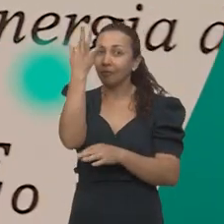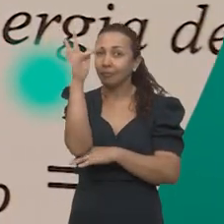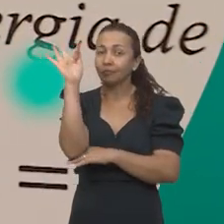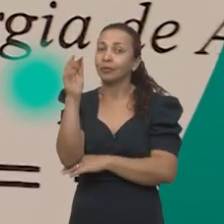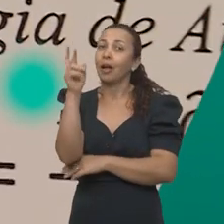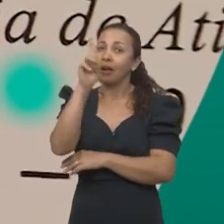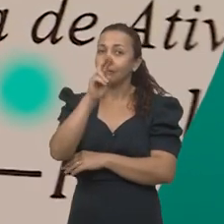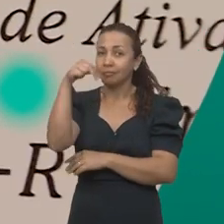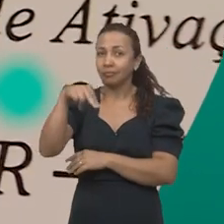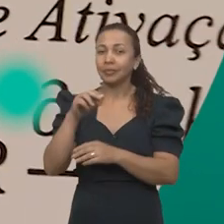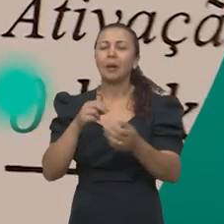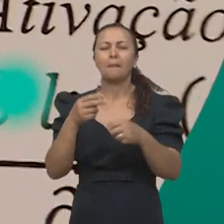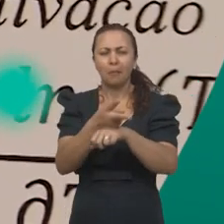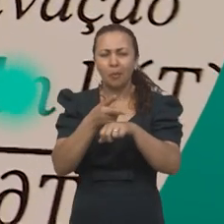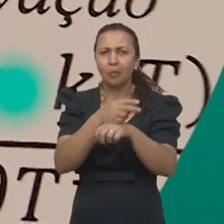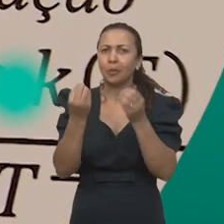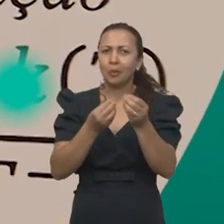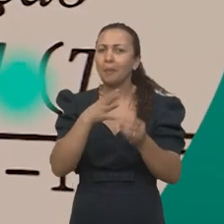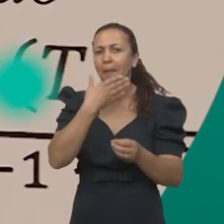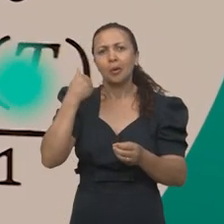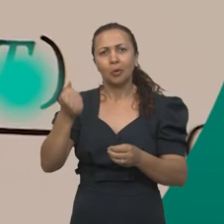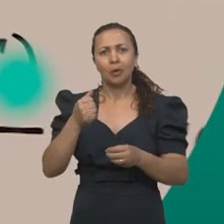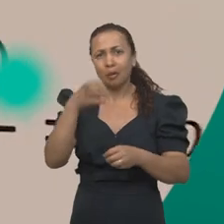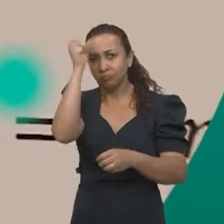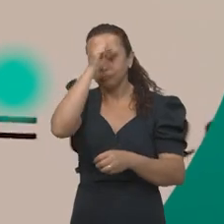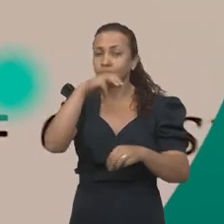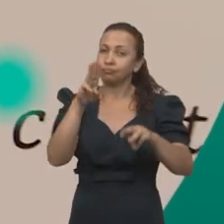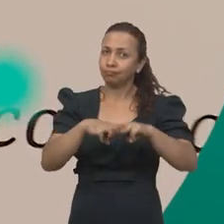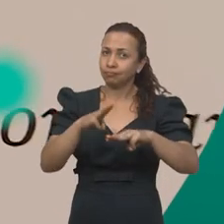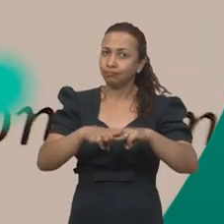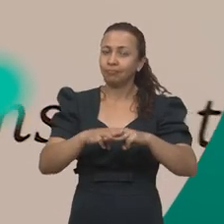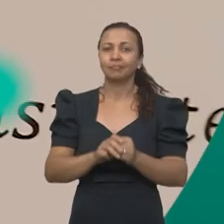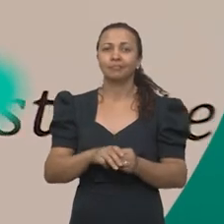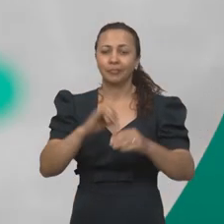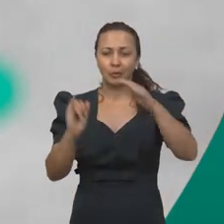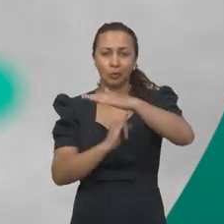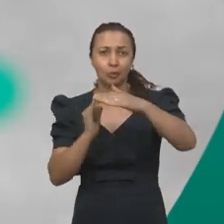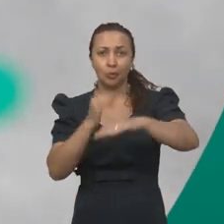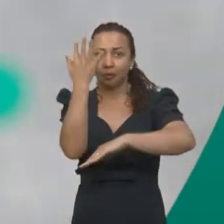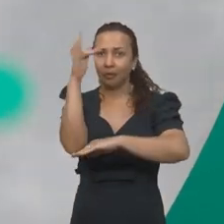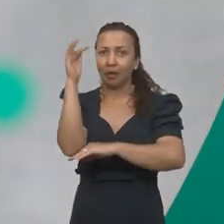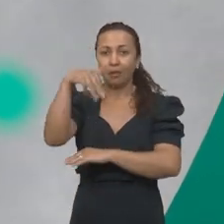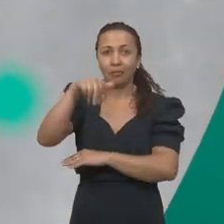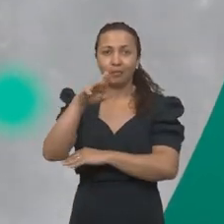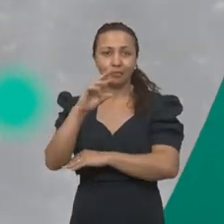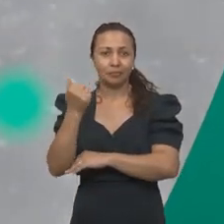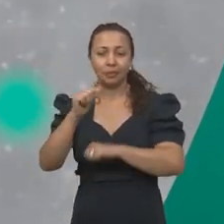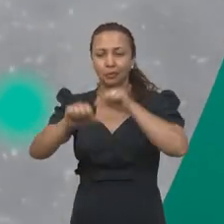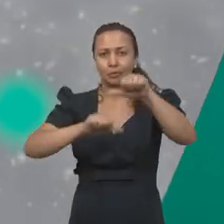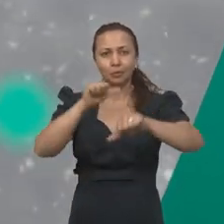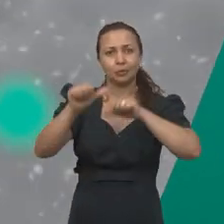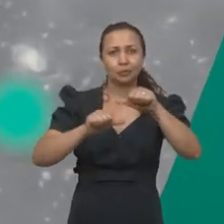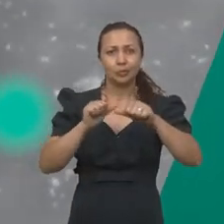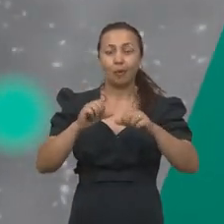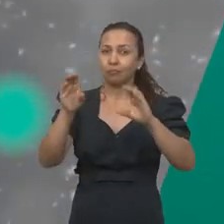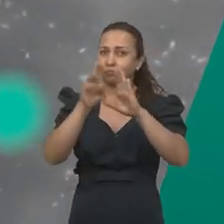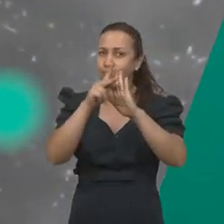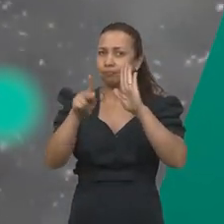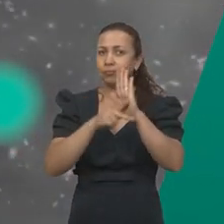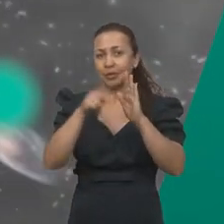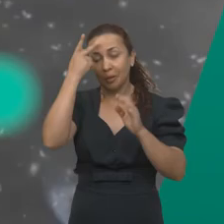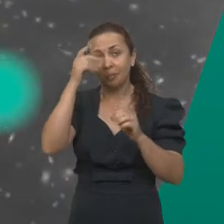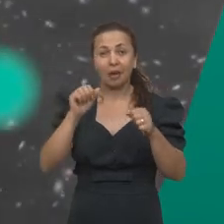Rio Grande do Norte buscam método para aperfeiçoar o aprendizado da matemática. Professores do Instituto Federal do Maranhão